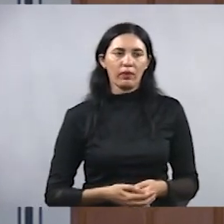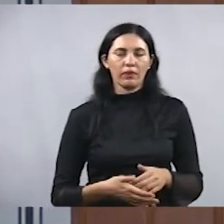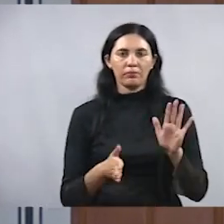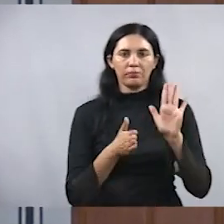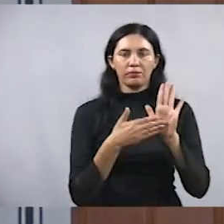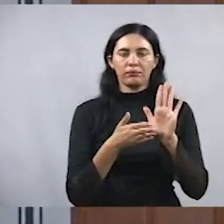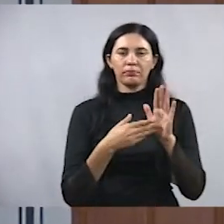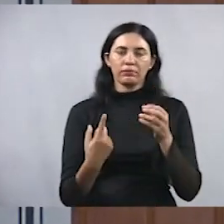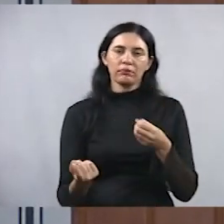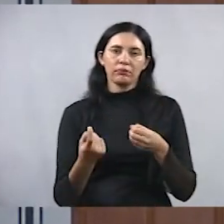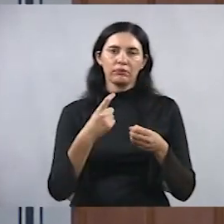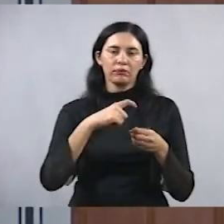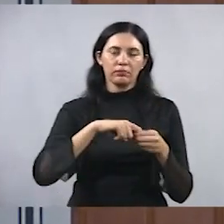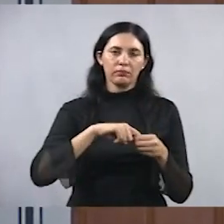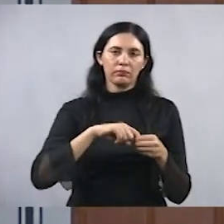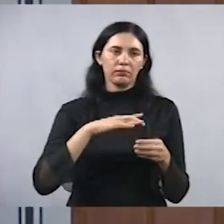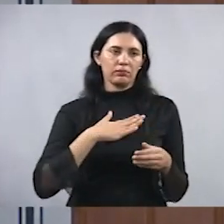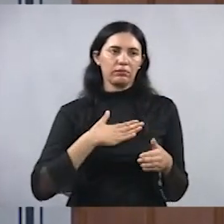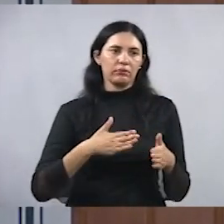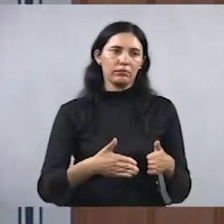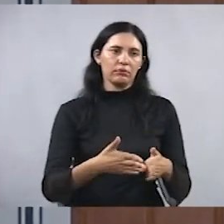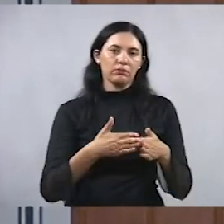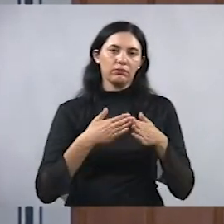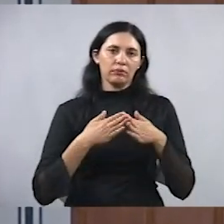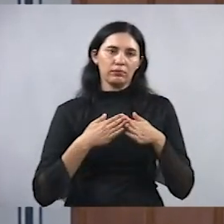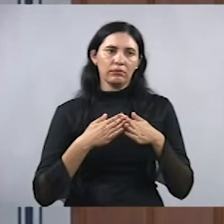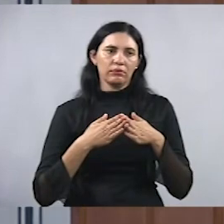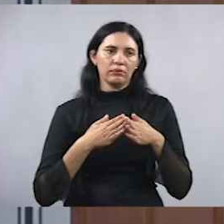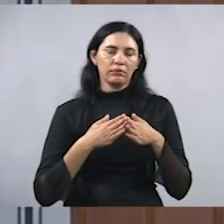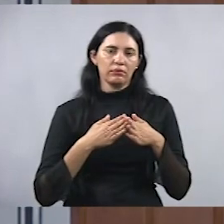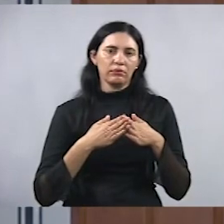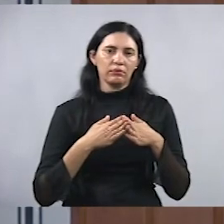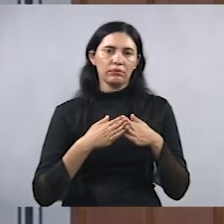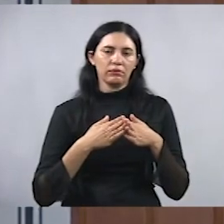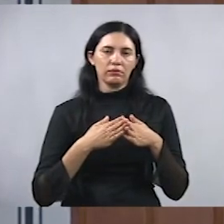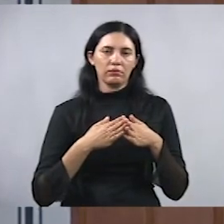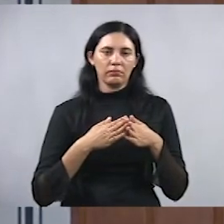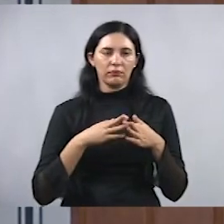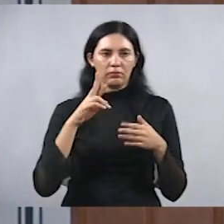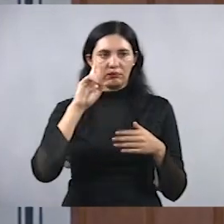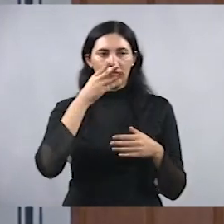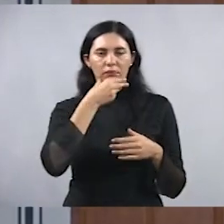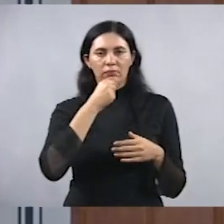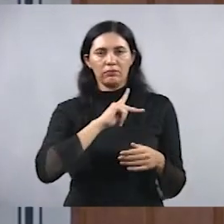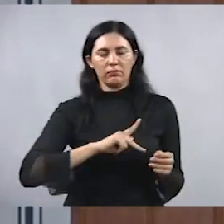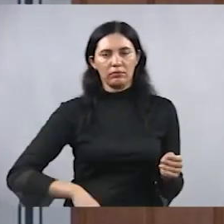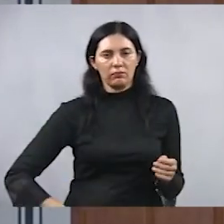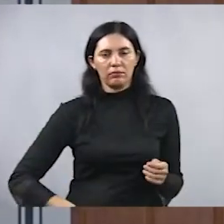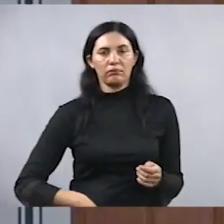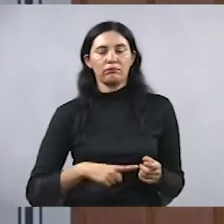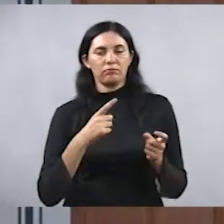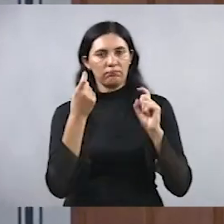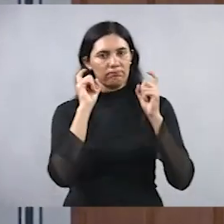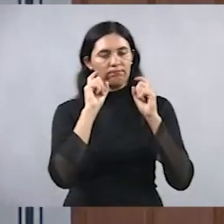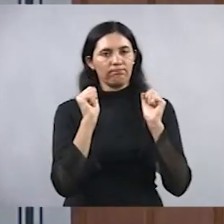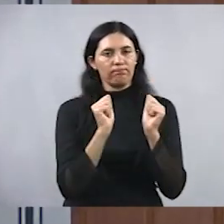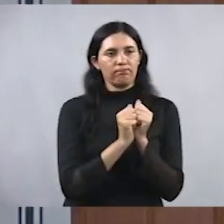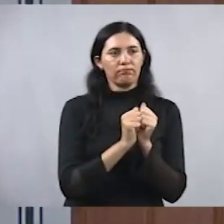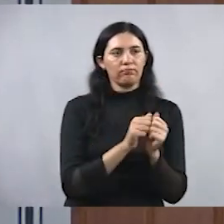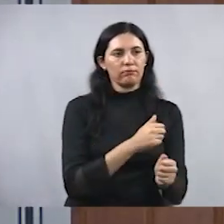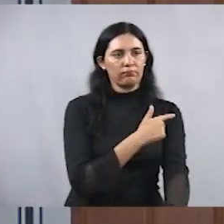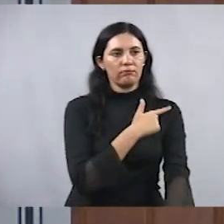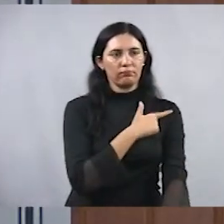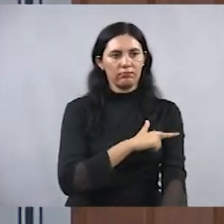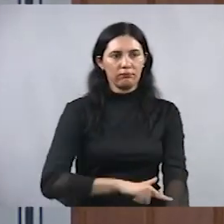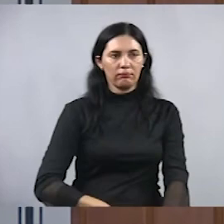vou propor um adendo nesse meu requerimento, solicitando, senhor presidente, uma reunião com o secretário